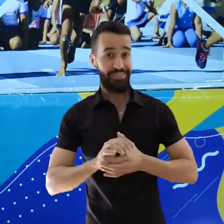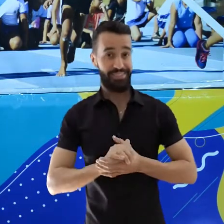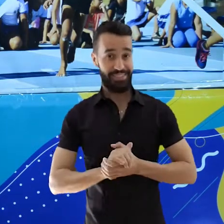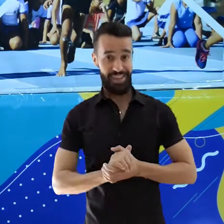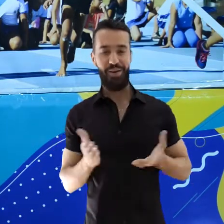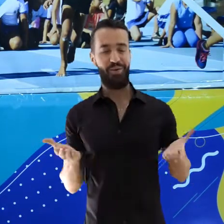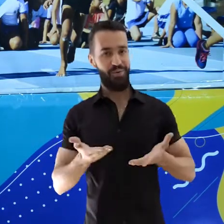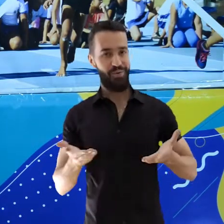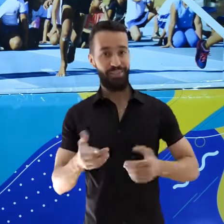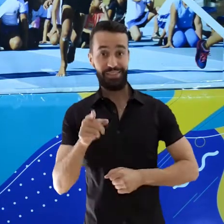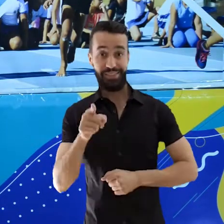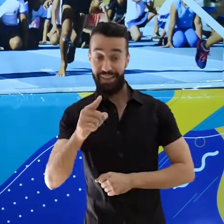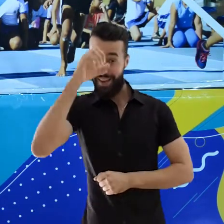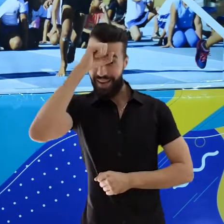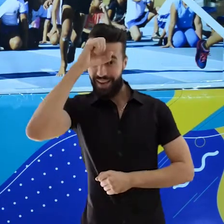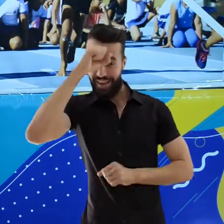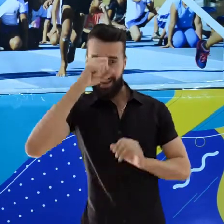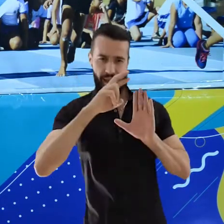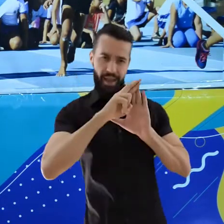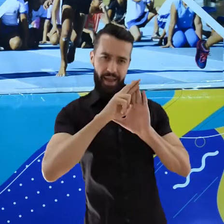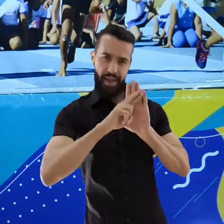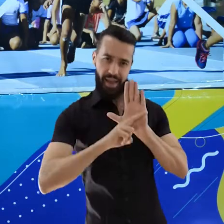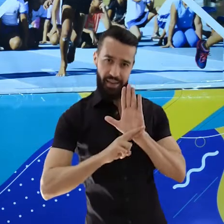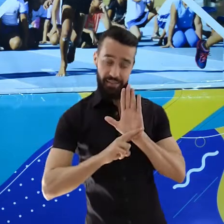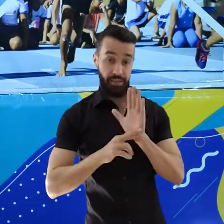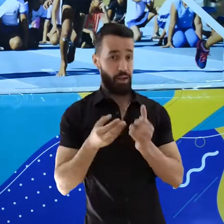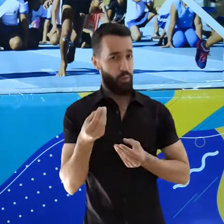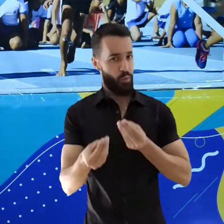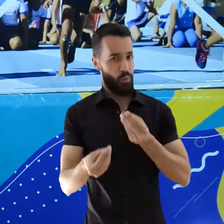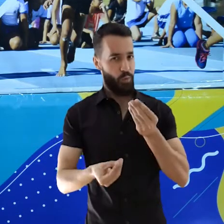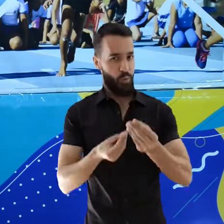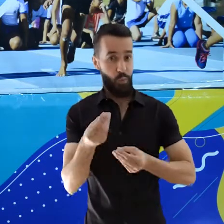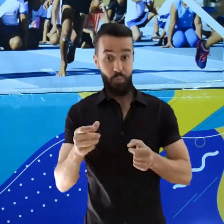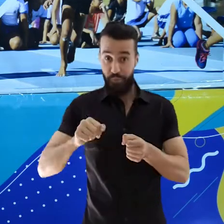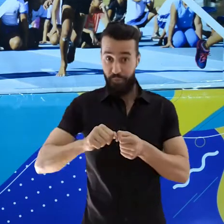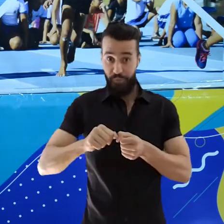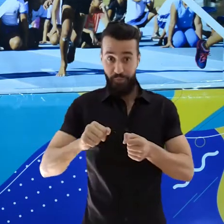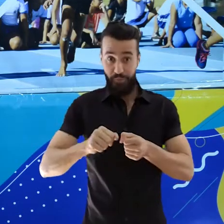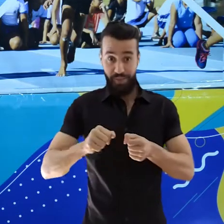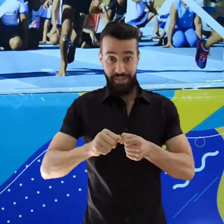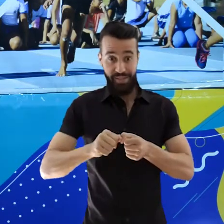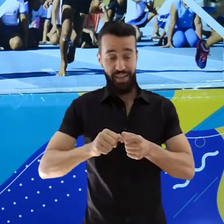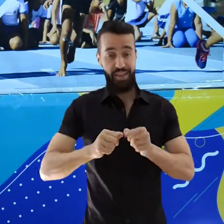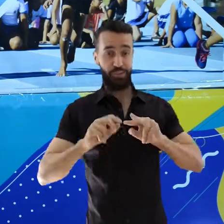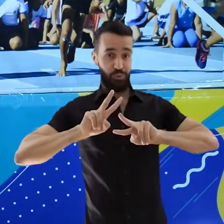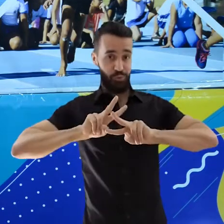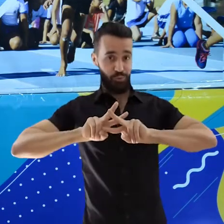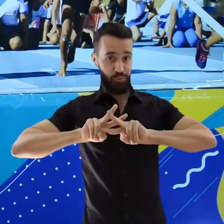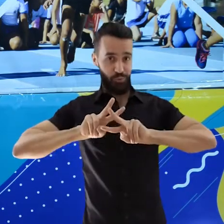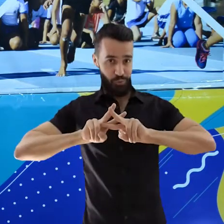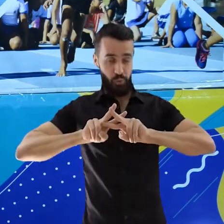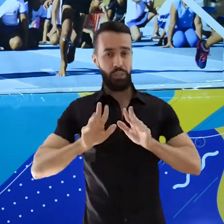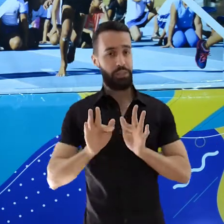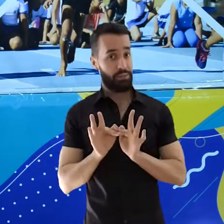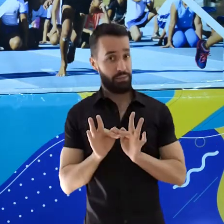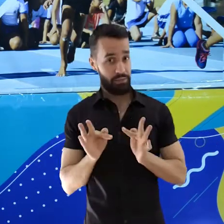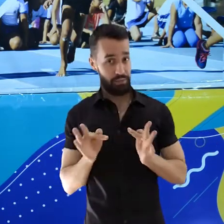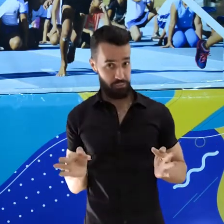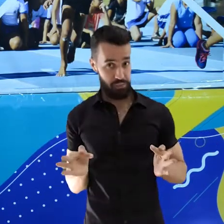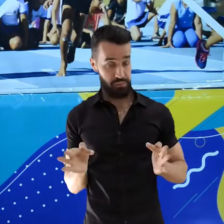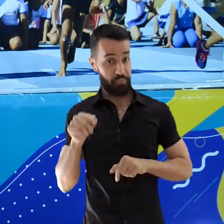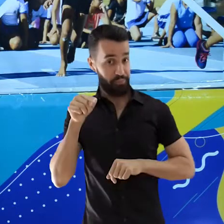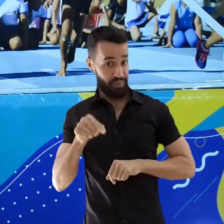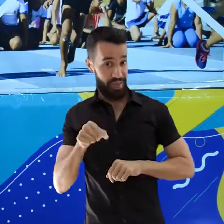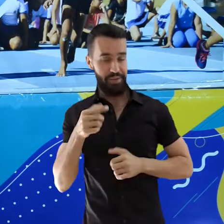você aprenderá as regras e também confeccionar um jogo da velha. É simples! Esse